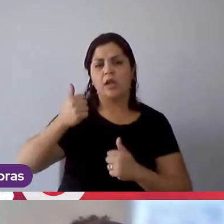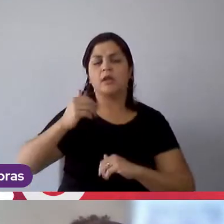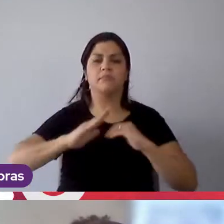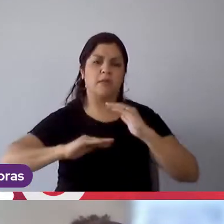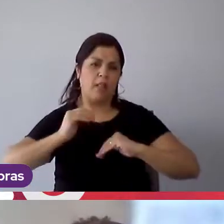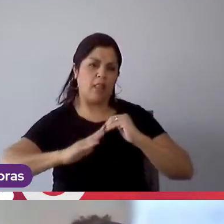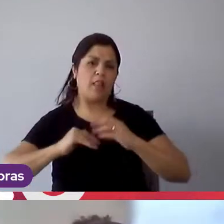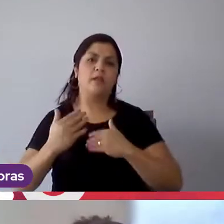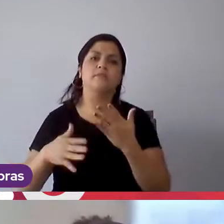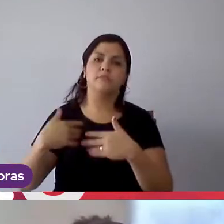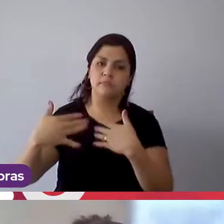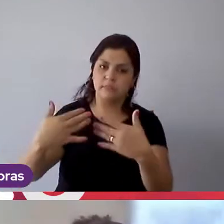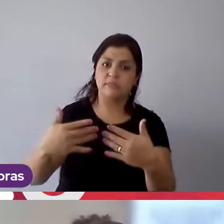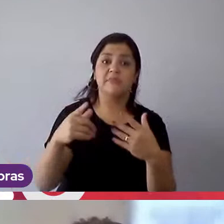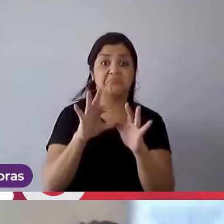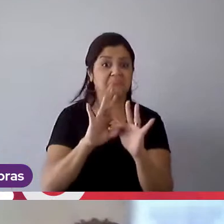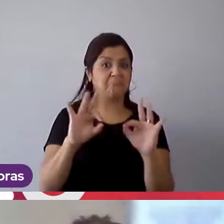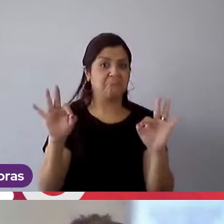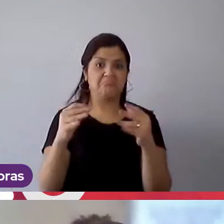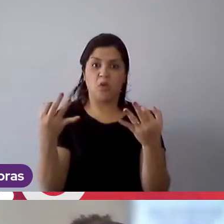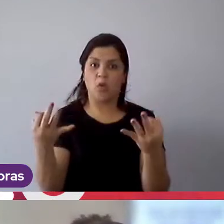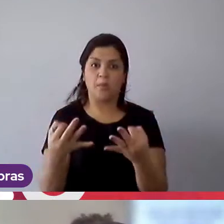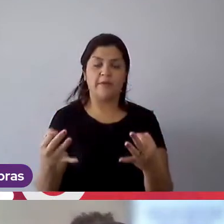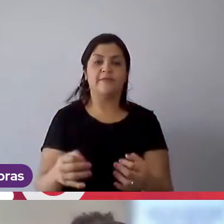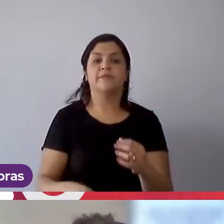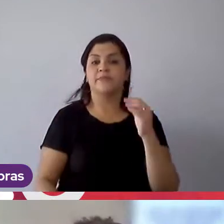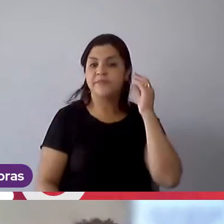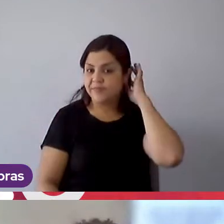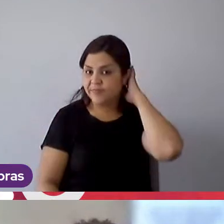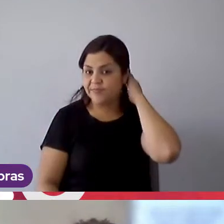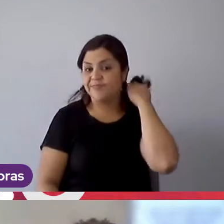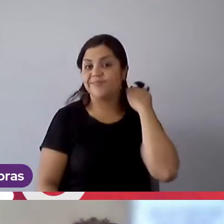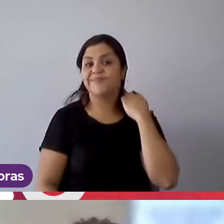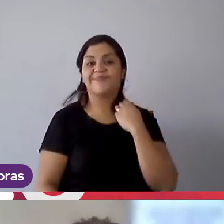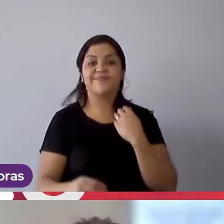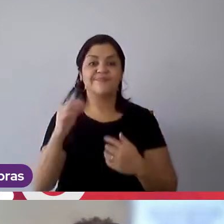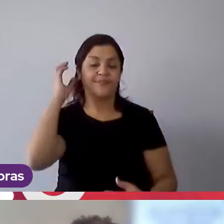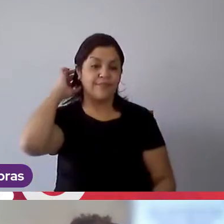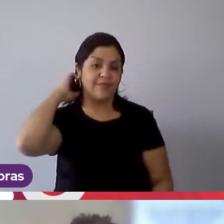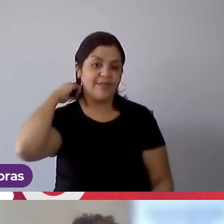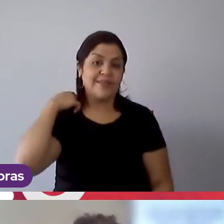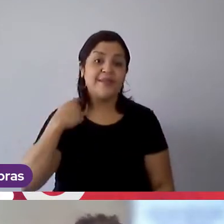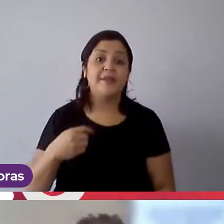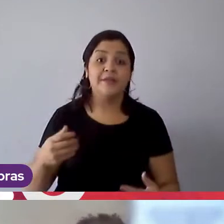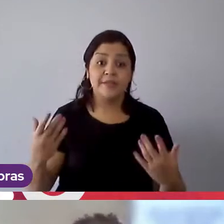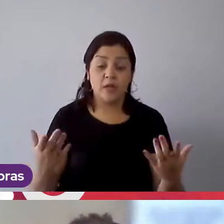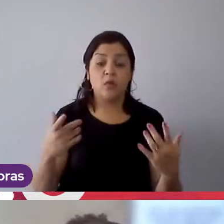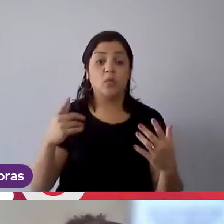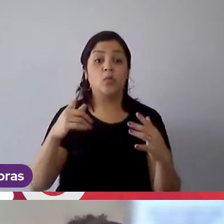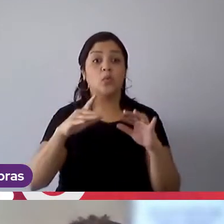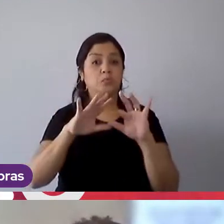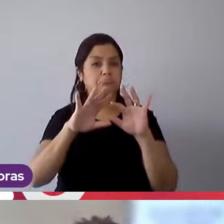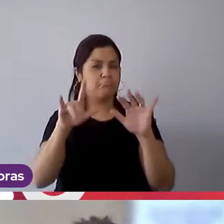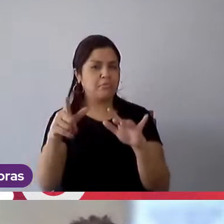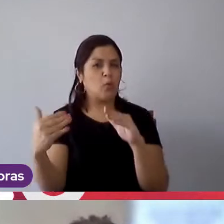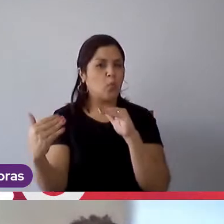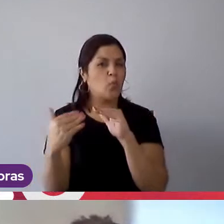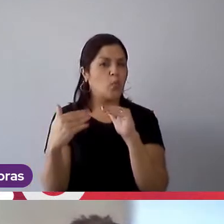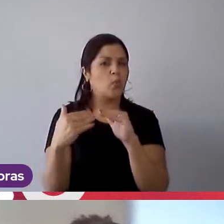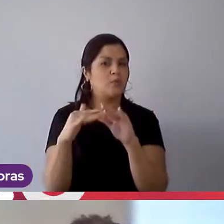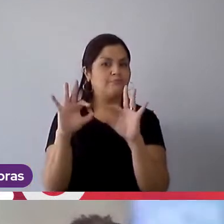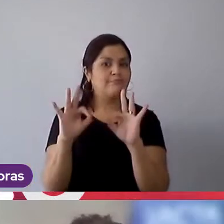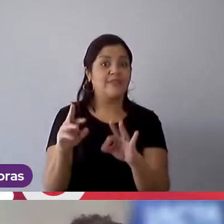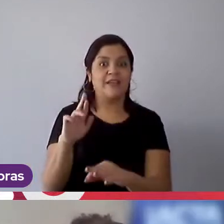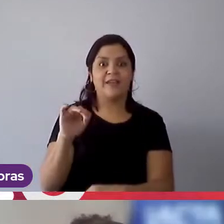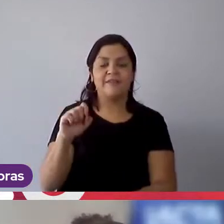e aí vai dando tudo certo. Sim, eu acho que complementando, eu concordo plenamente com você, Rafael, porque foi a primeira